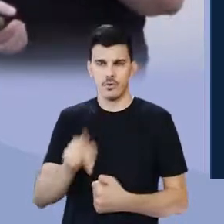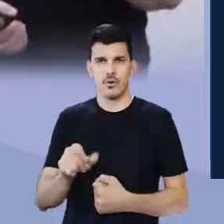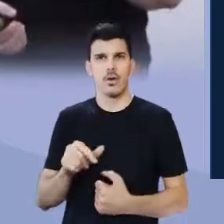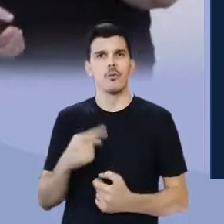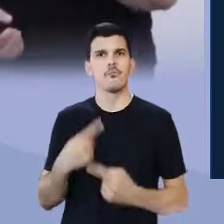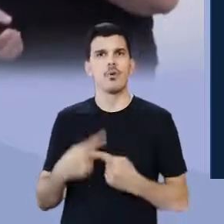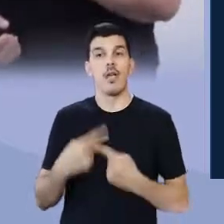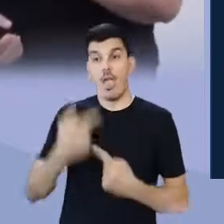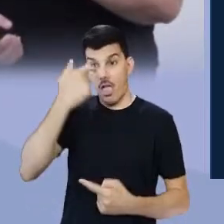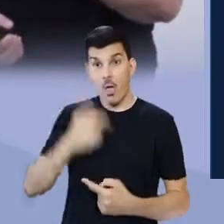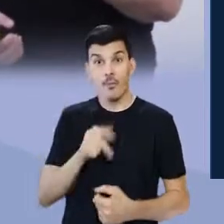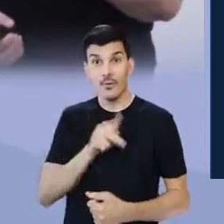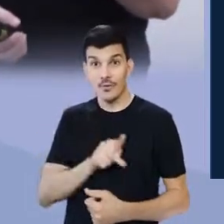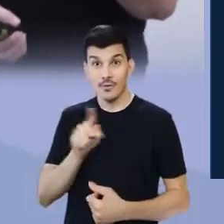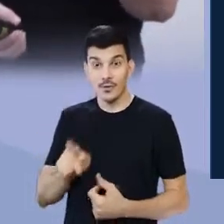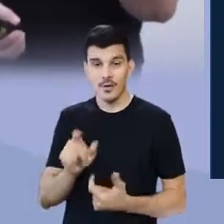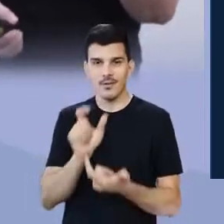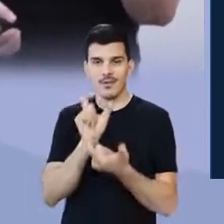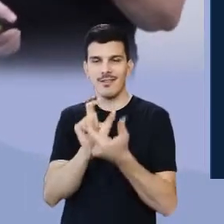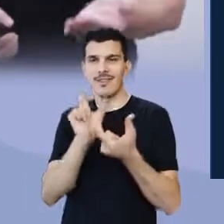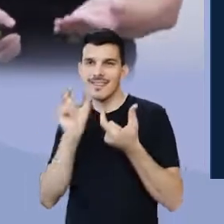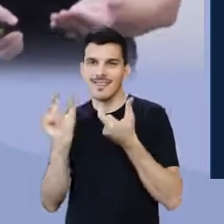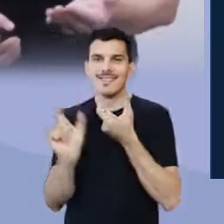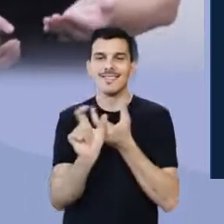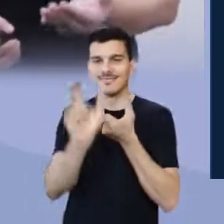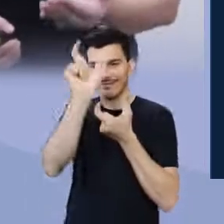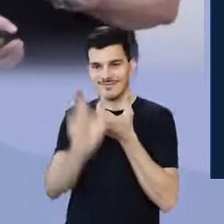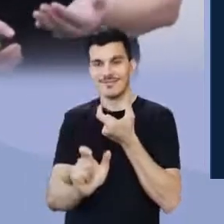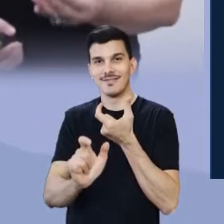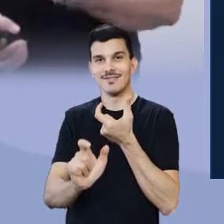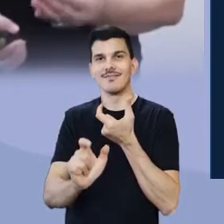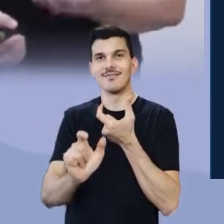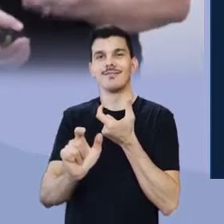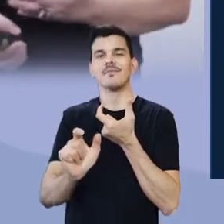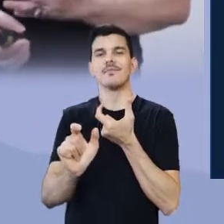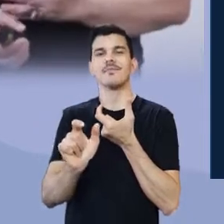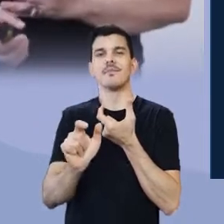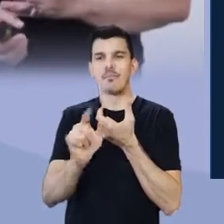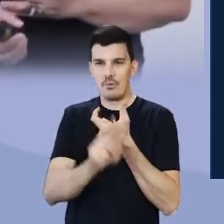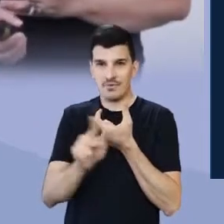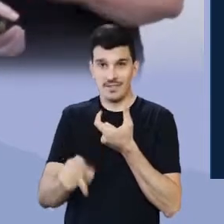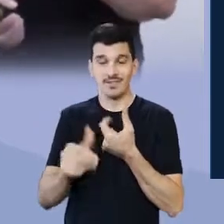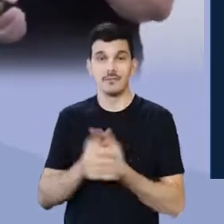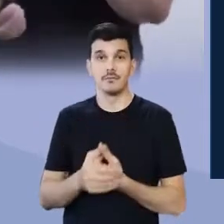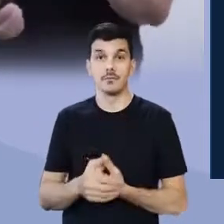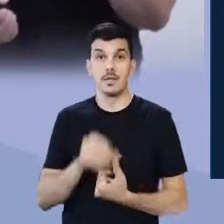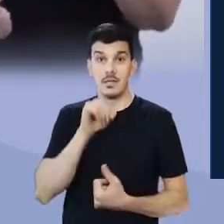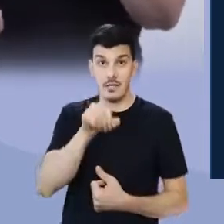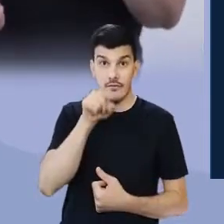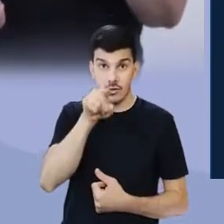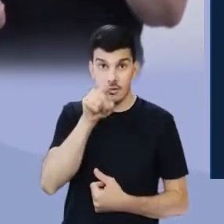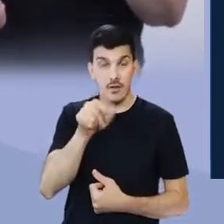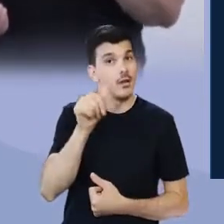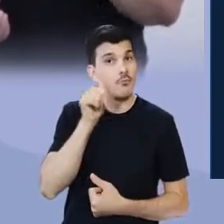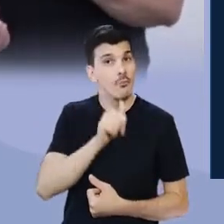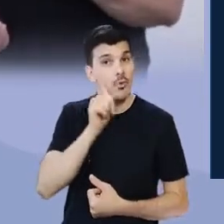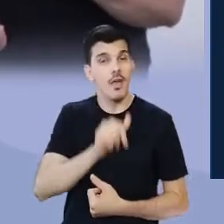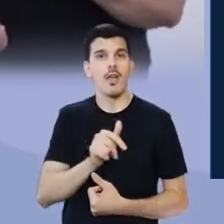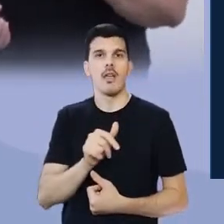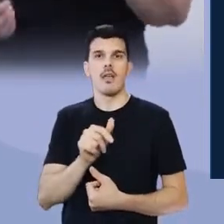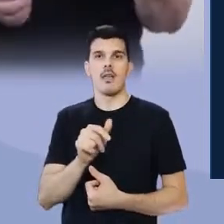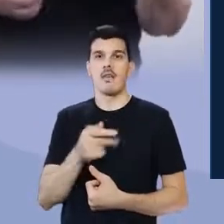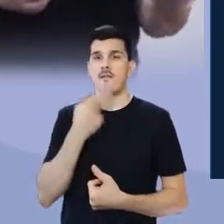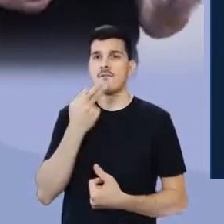porque eu sou uma professora falando da arte de ser professor. Se você é moça e